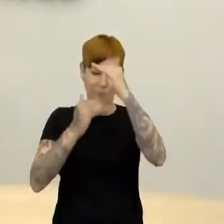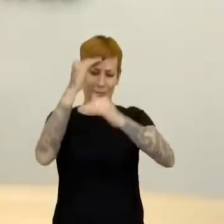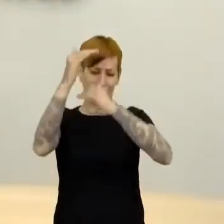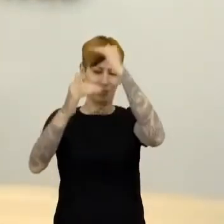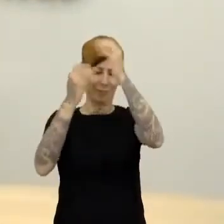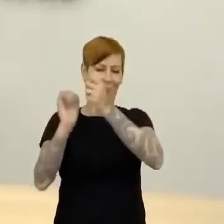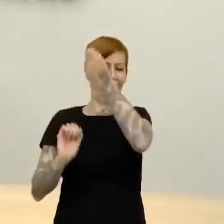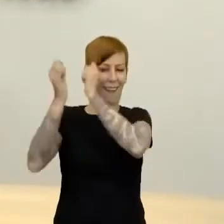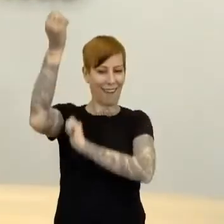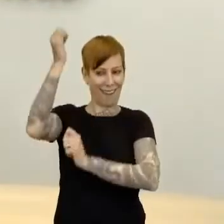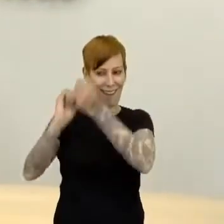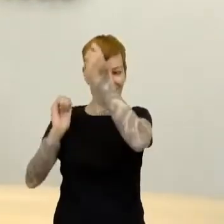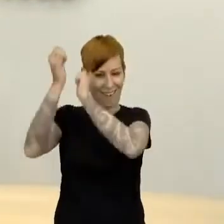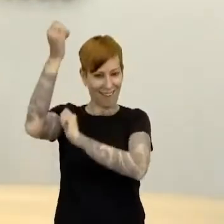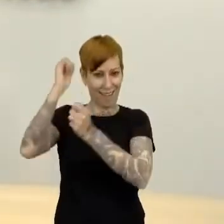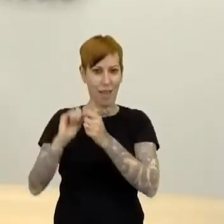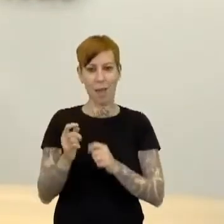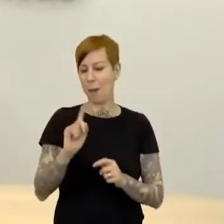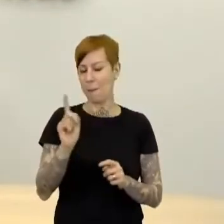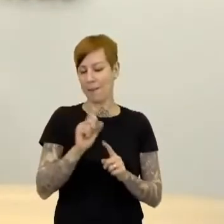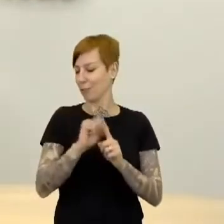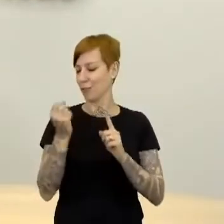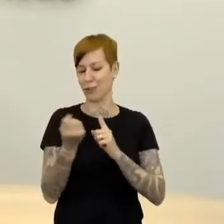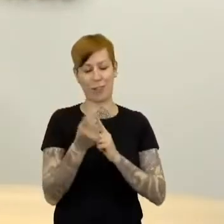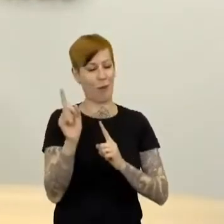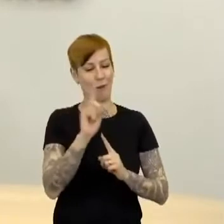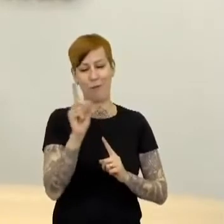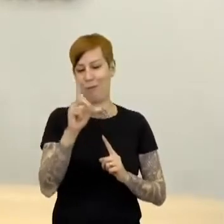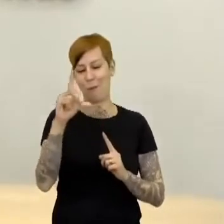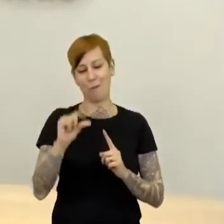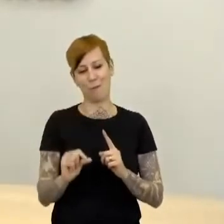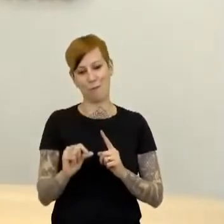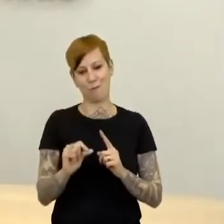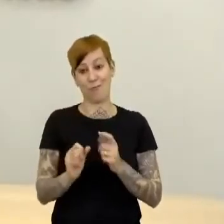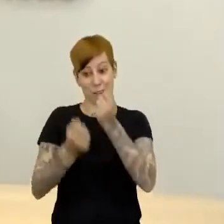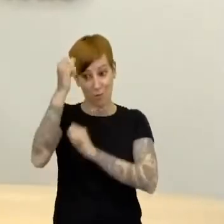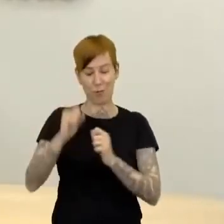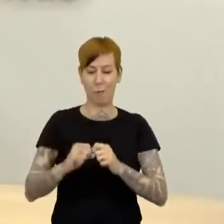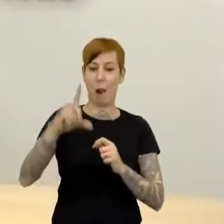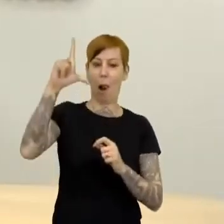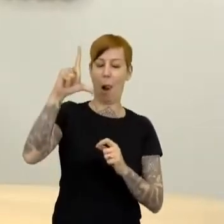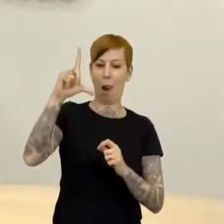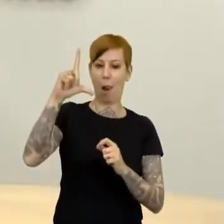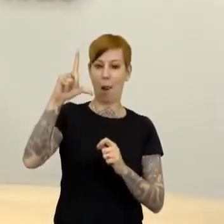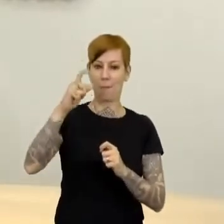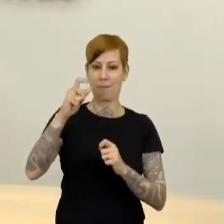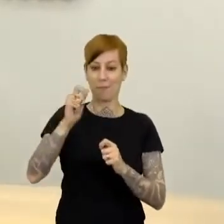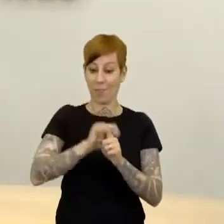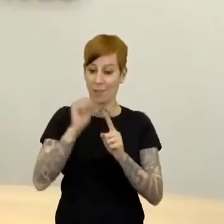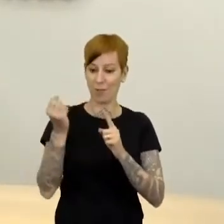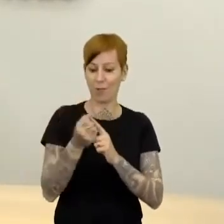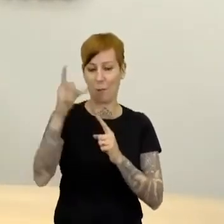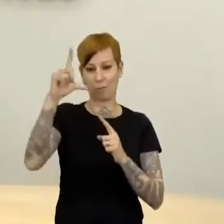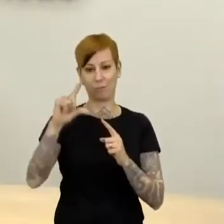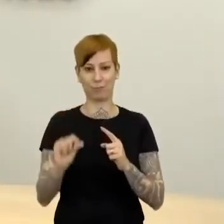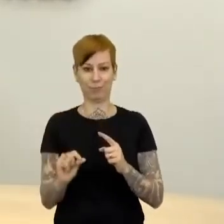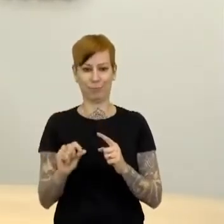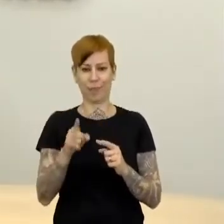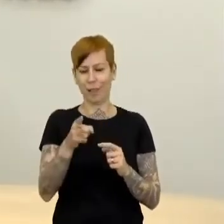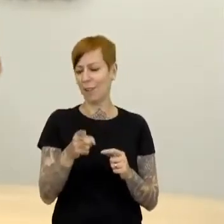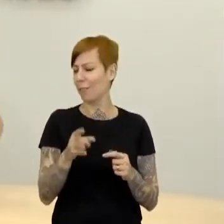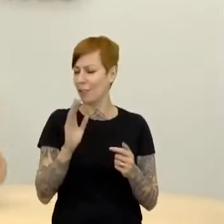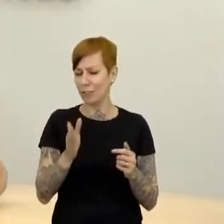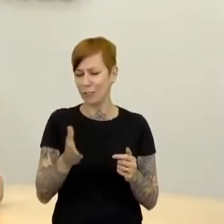produtiva e industrial, mas não social. Foi aquilo que eu comentei lá no comecinho da aula. a gente sempre está